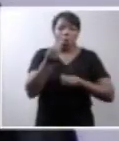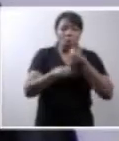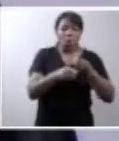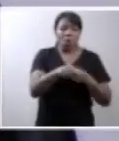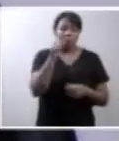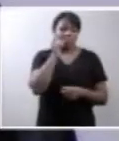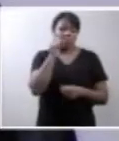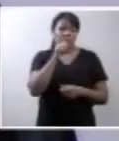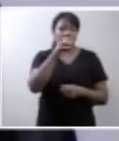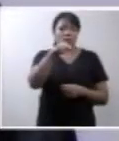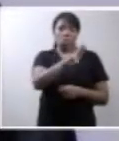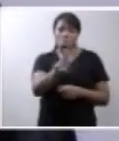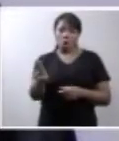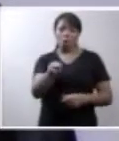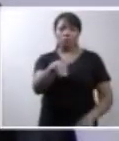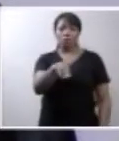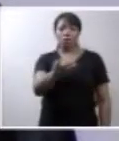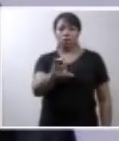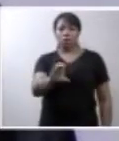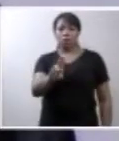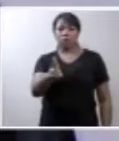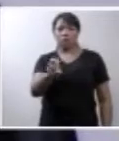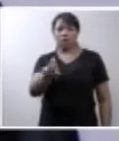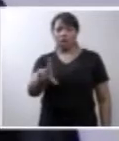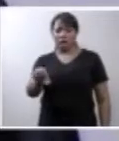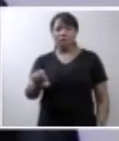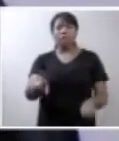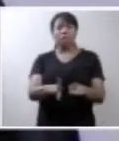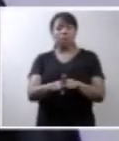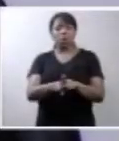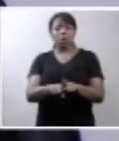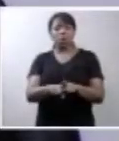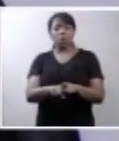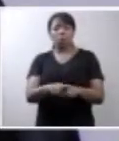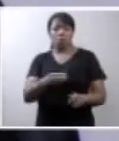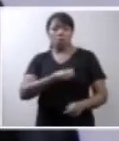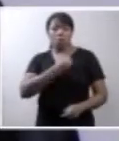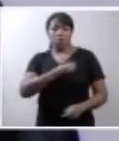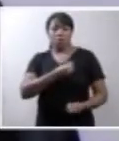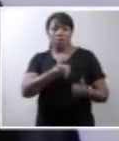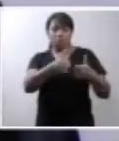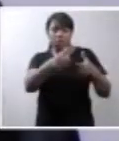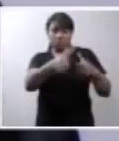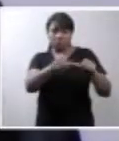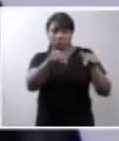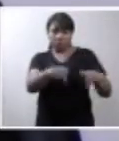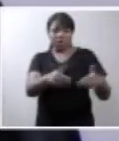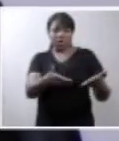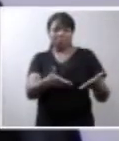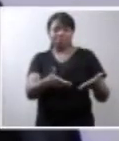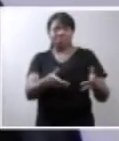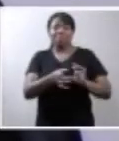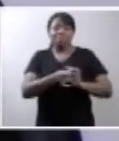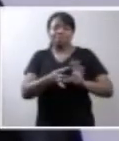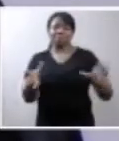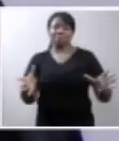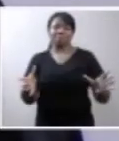Gomes de Almeida para presente, acima de tudo, a espontaneidade,